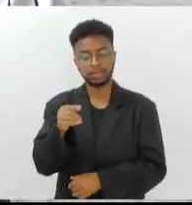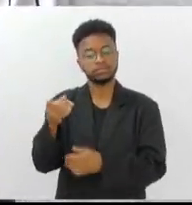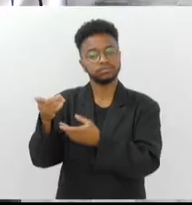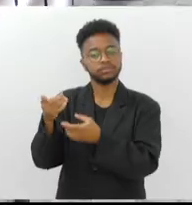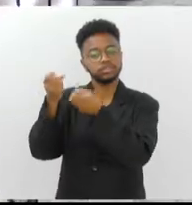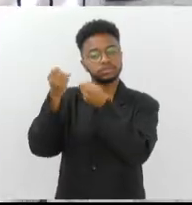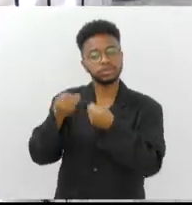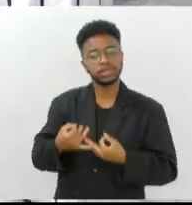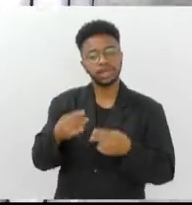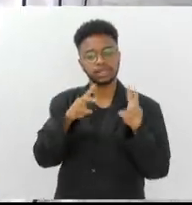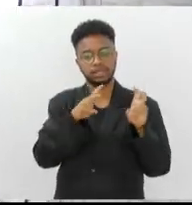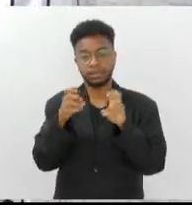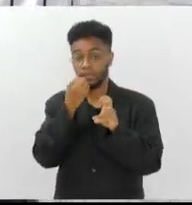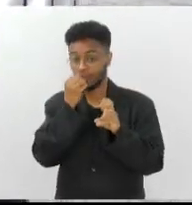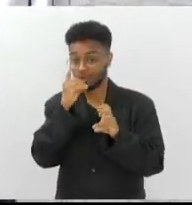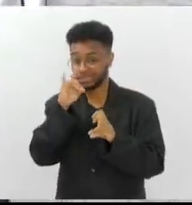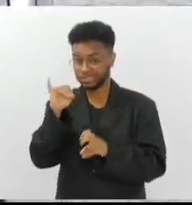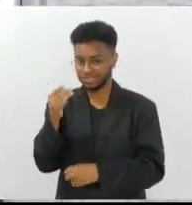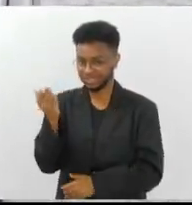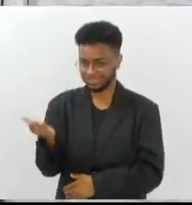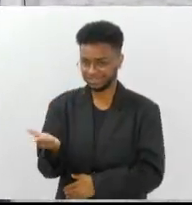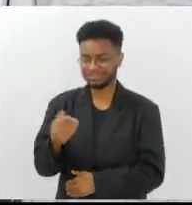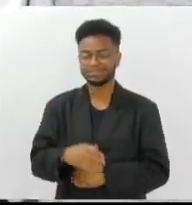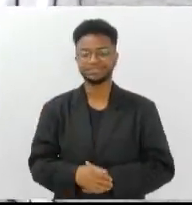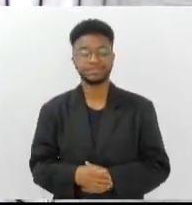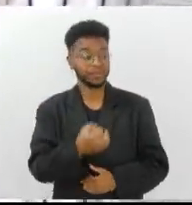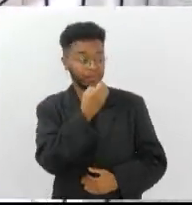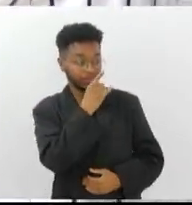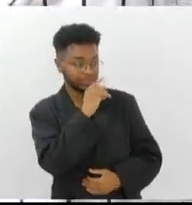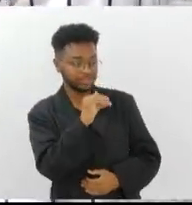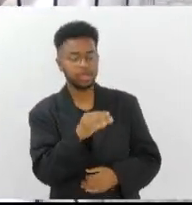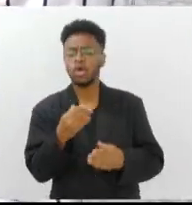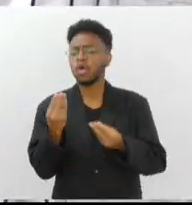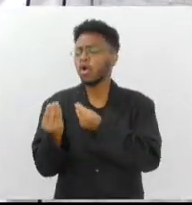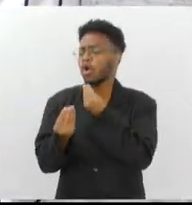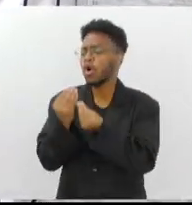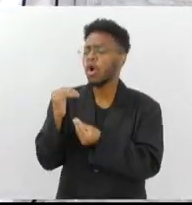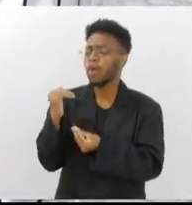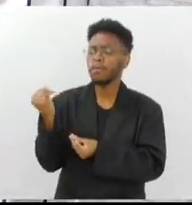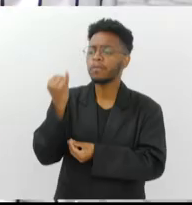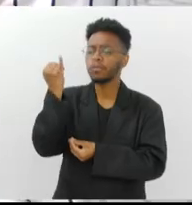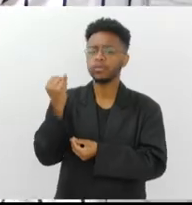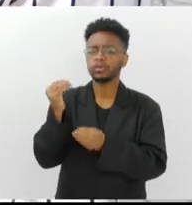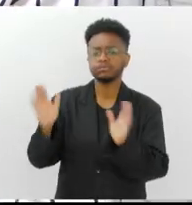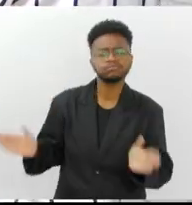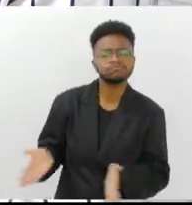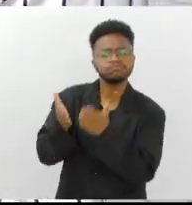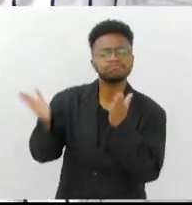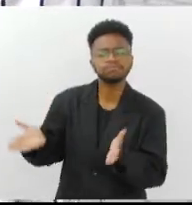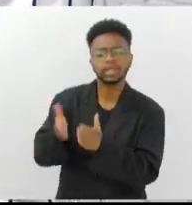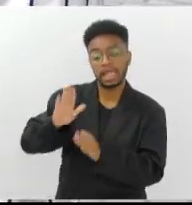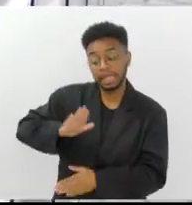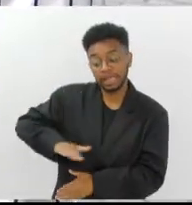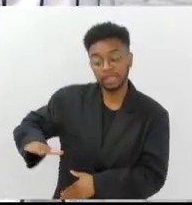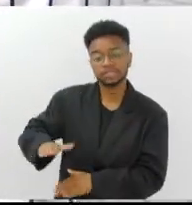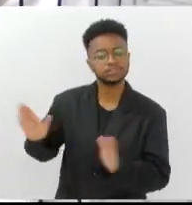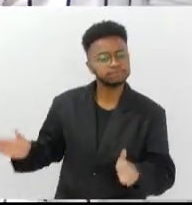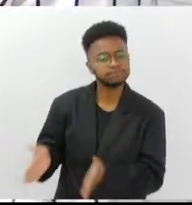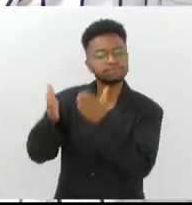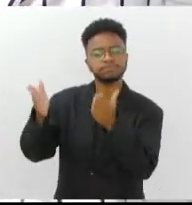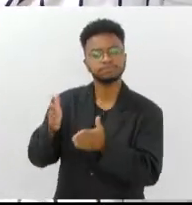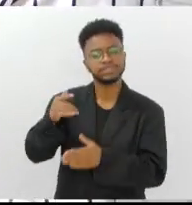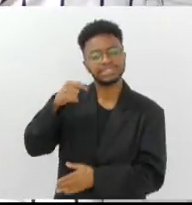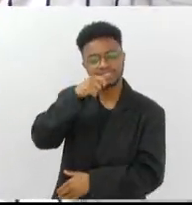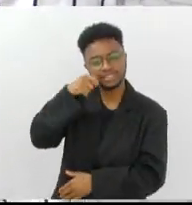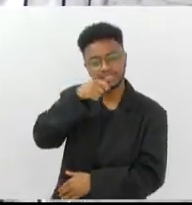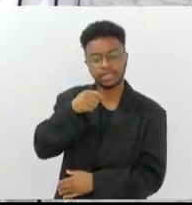pouquinho sobre esse tema. Bom dia, Camila. Bom dia, Qual a importância de ter, de estimular desde a primeira infância essa boa prática da